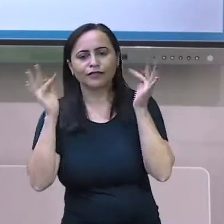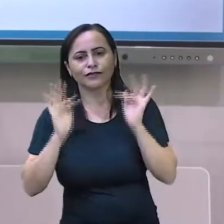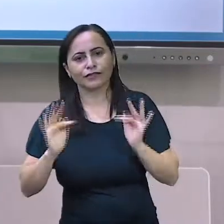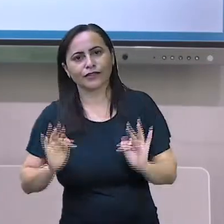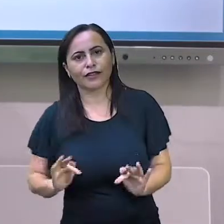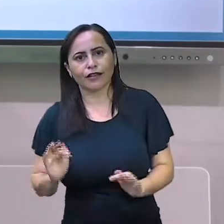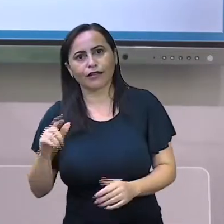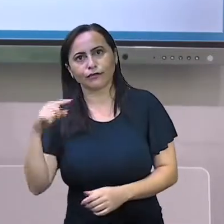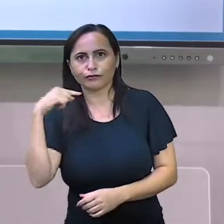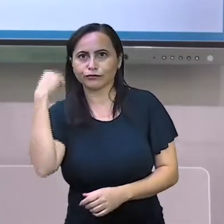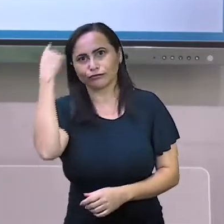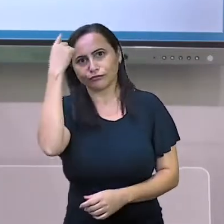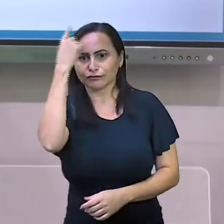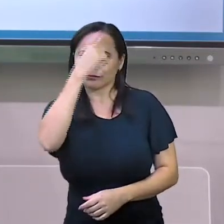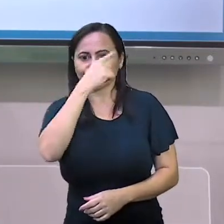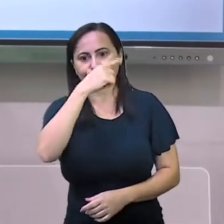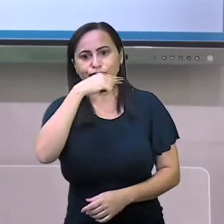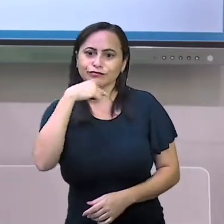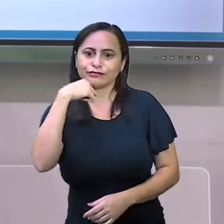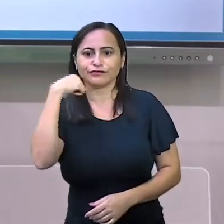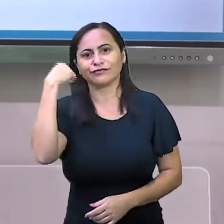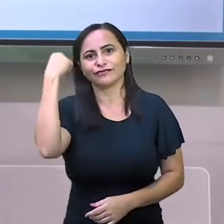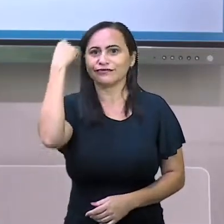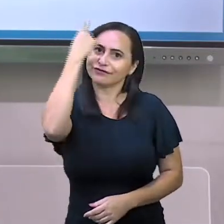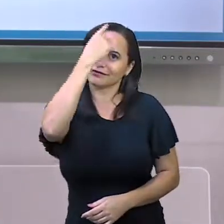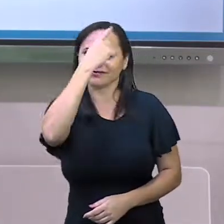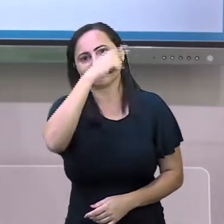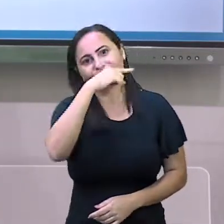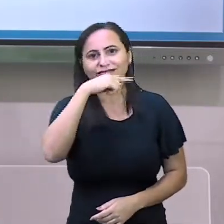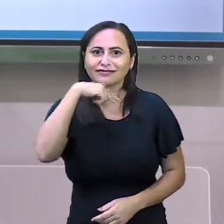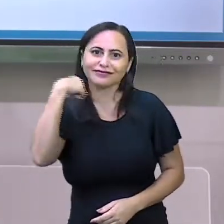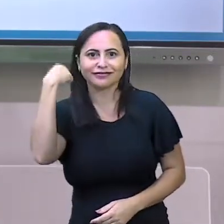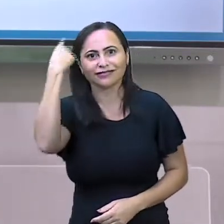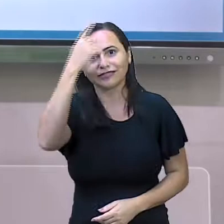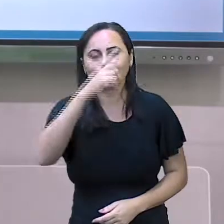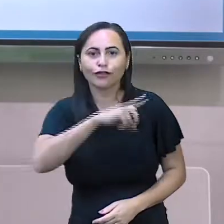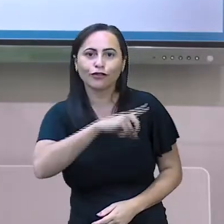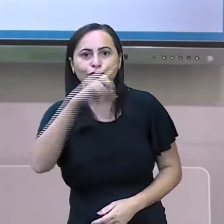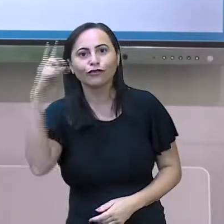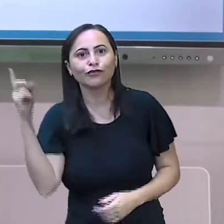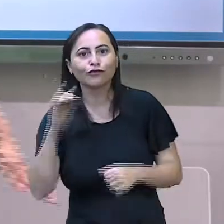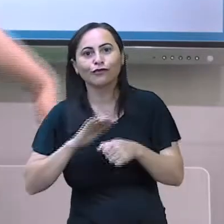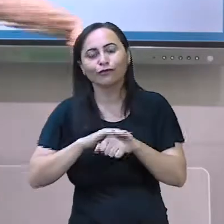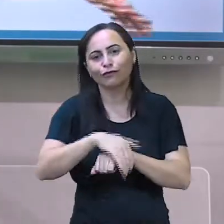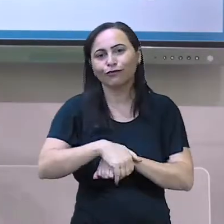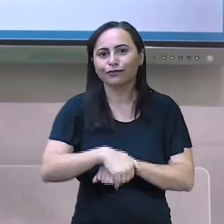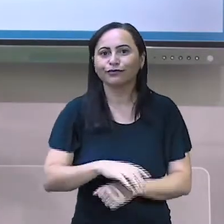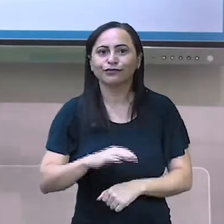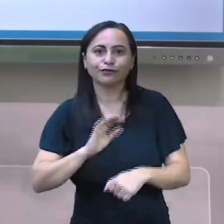tac dia e noite noite e dia tic tac tic tac tic e noite e dia